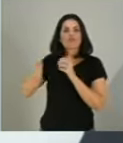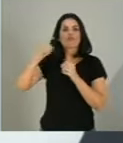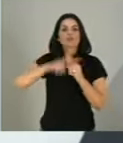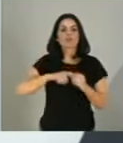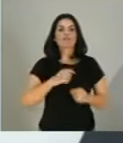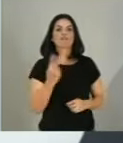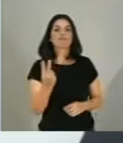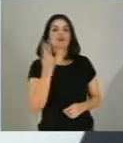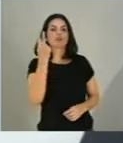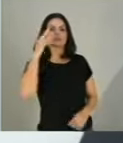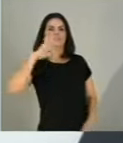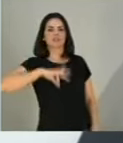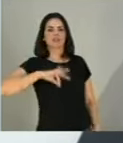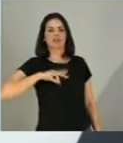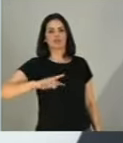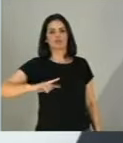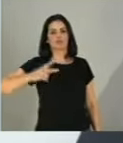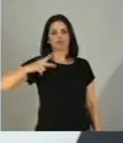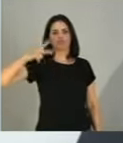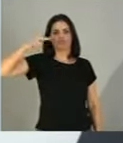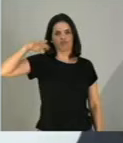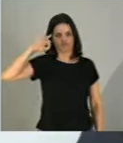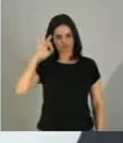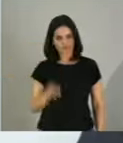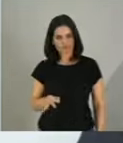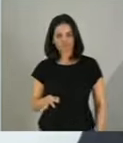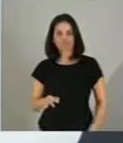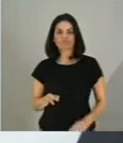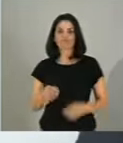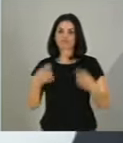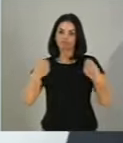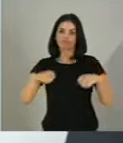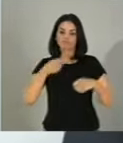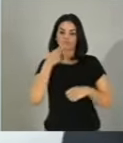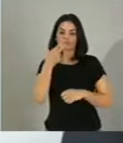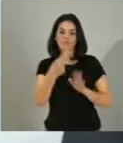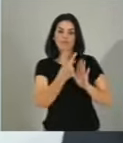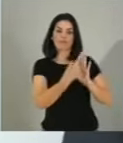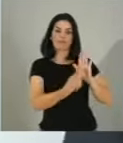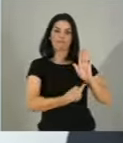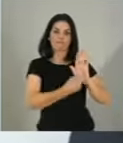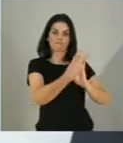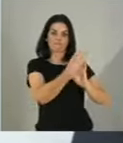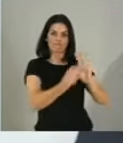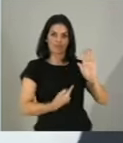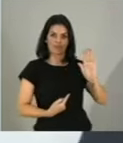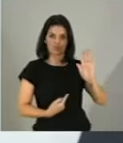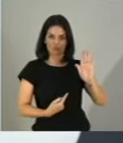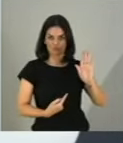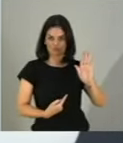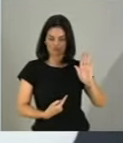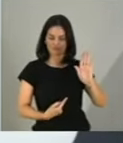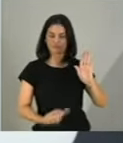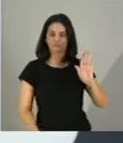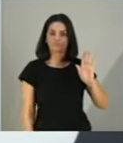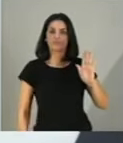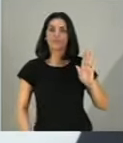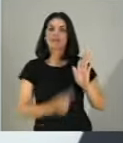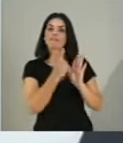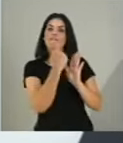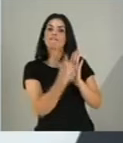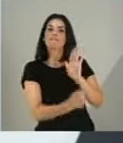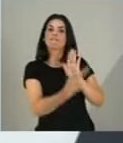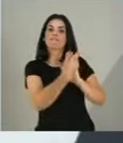salário mínimo. Presidente, não posso deixar de falar dos vetos nessa importante sessão. O veto